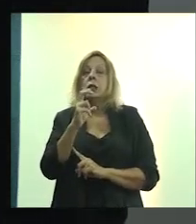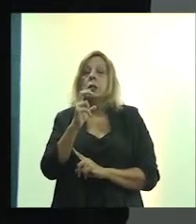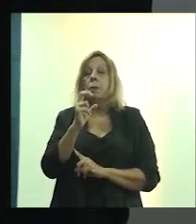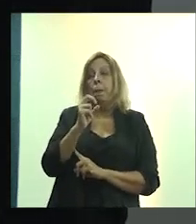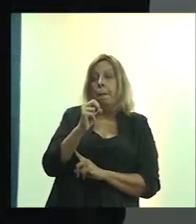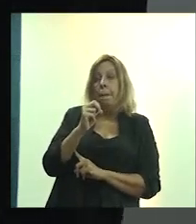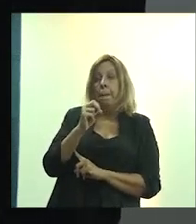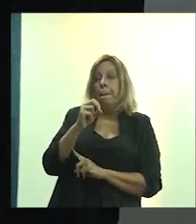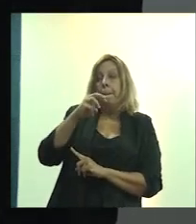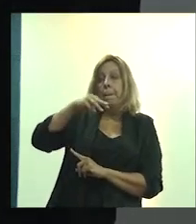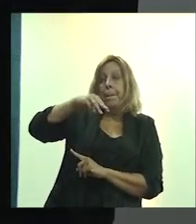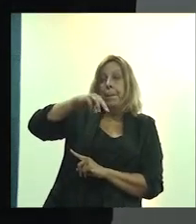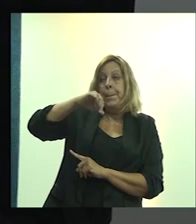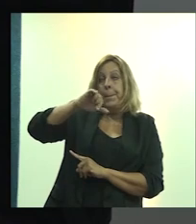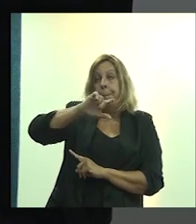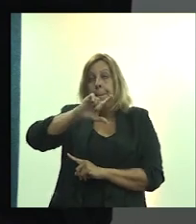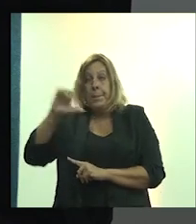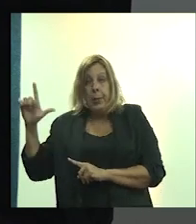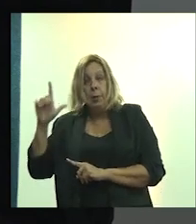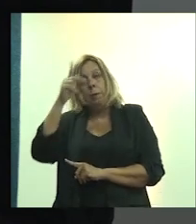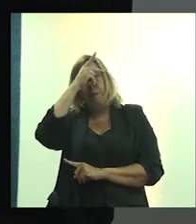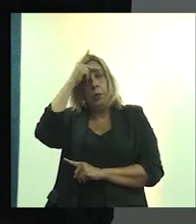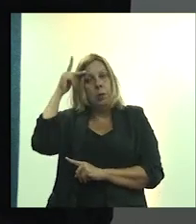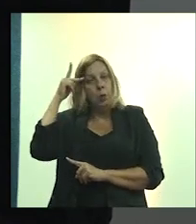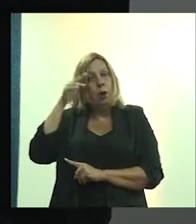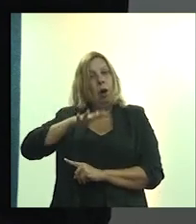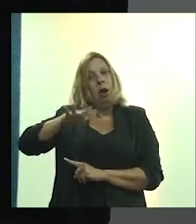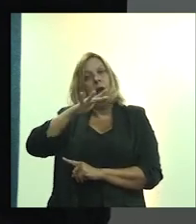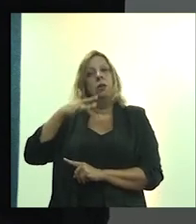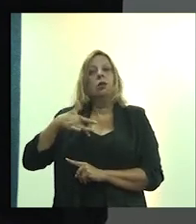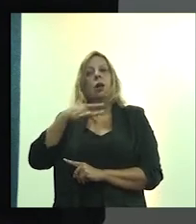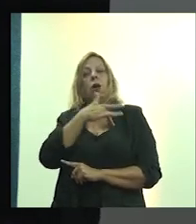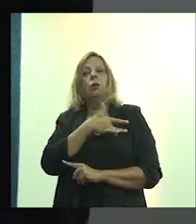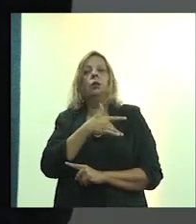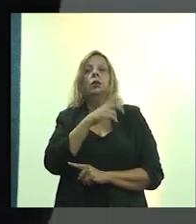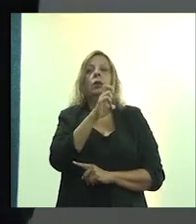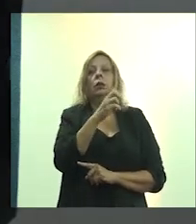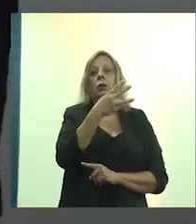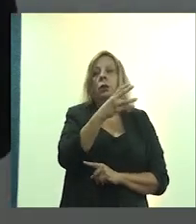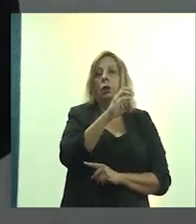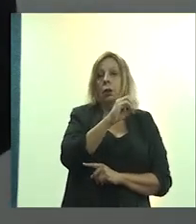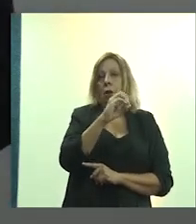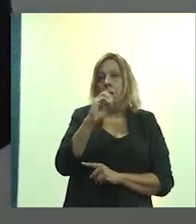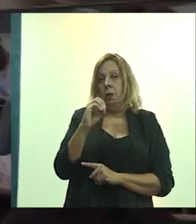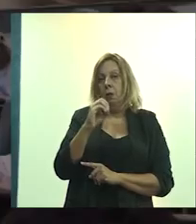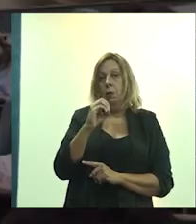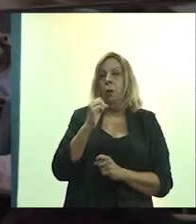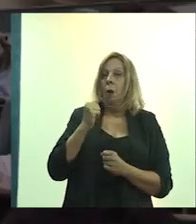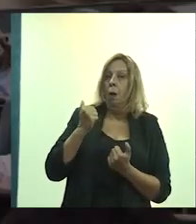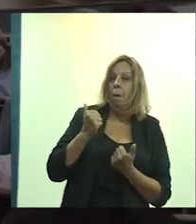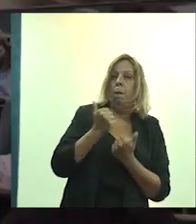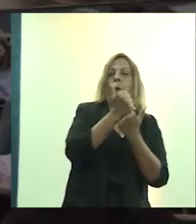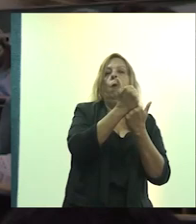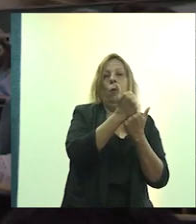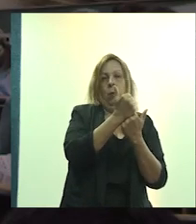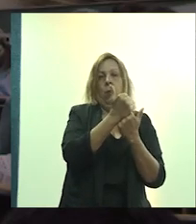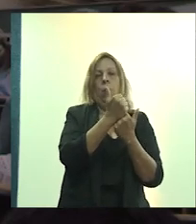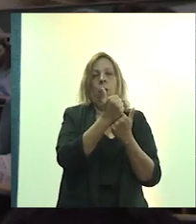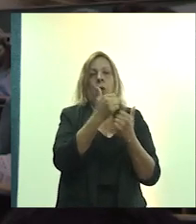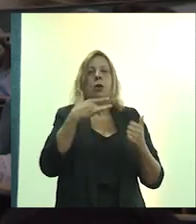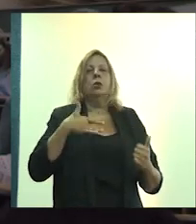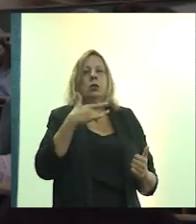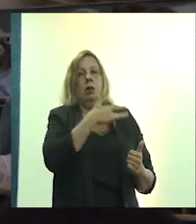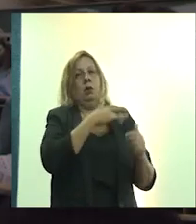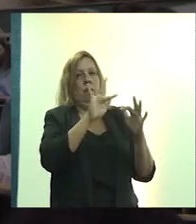mil equipes de saúde da família, e os 5.400 núcleos de apoio à saúde da família. São dados